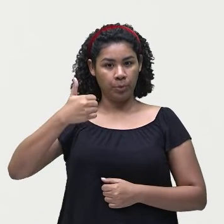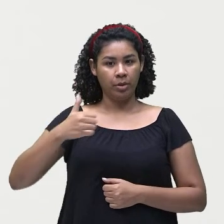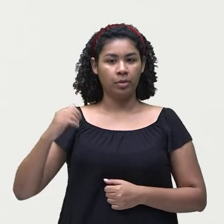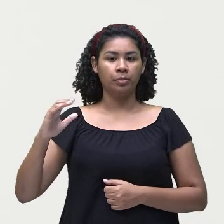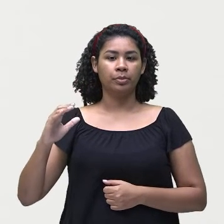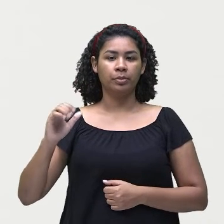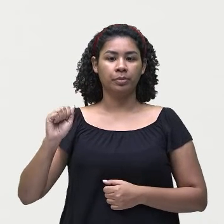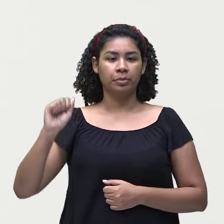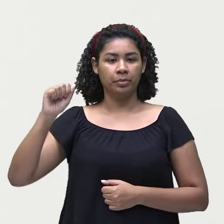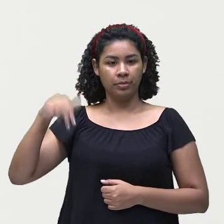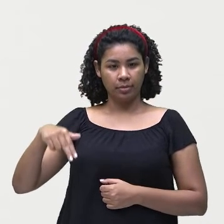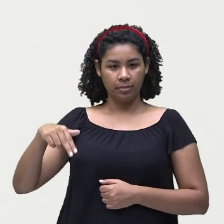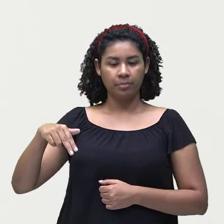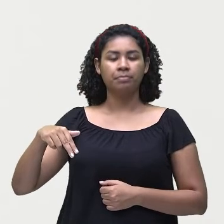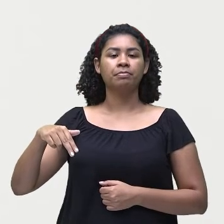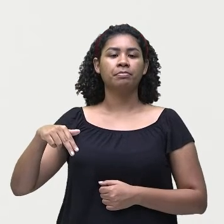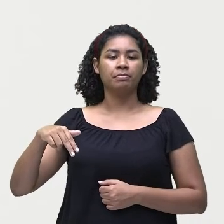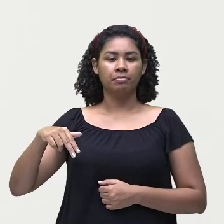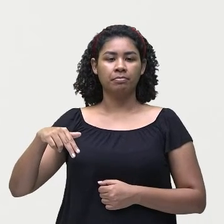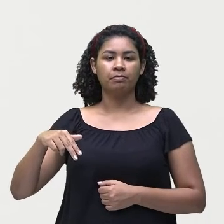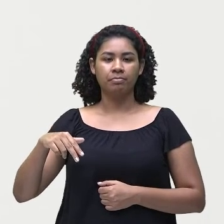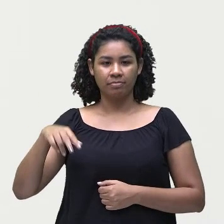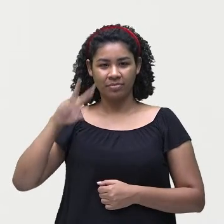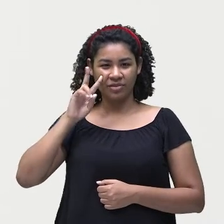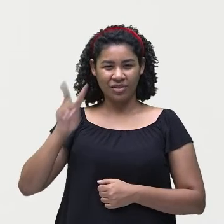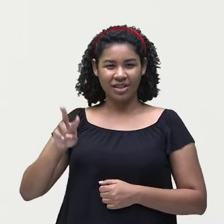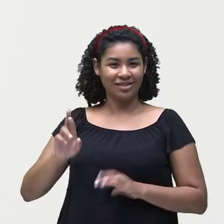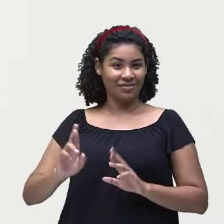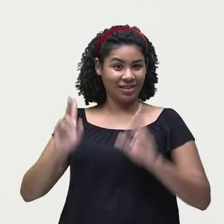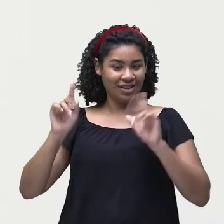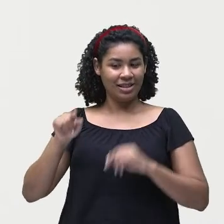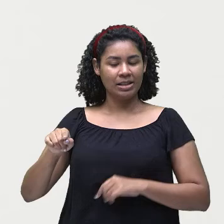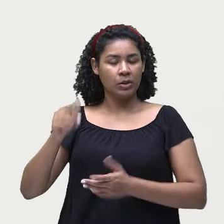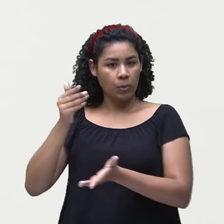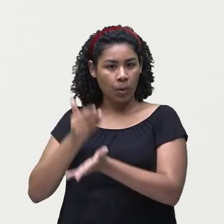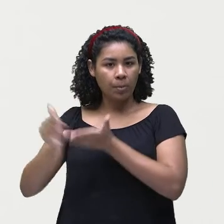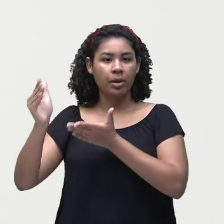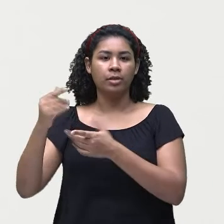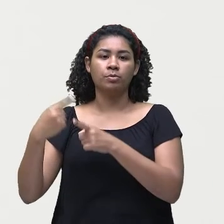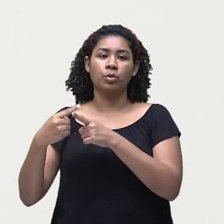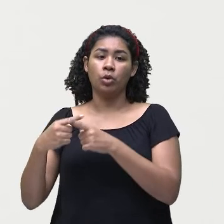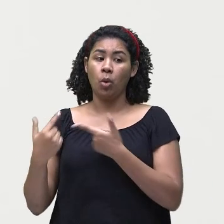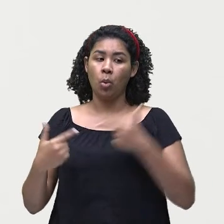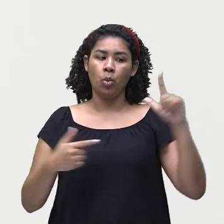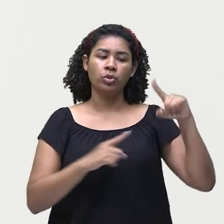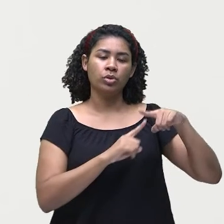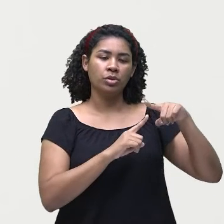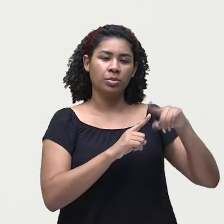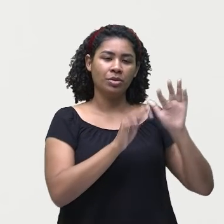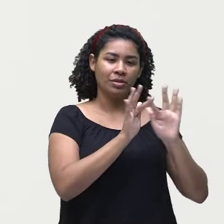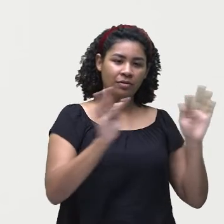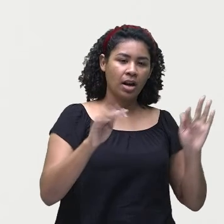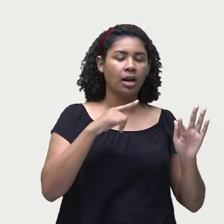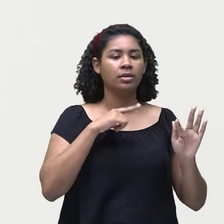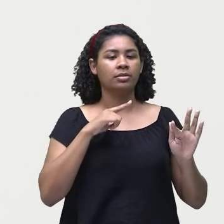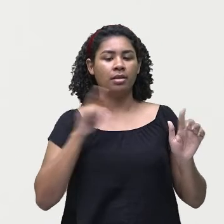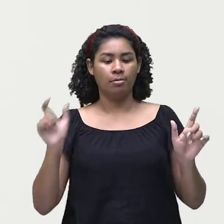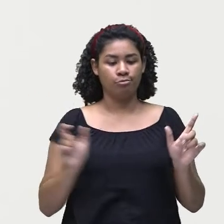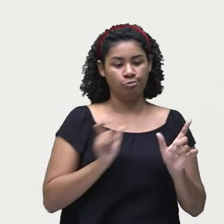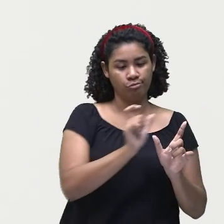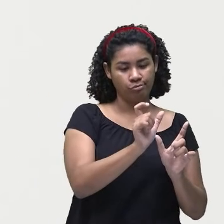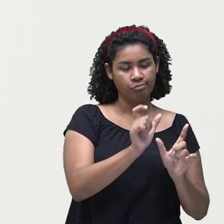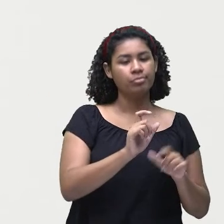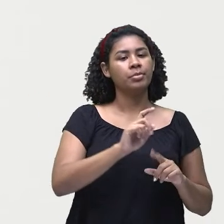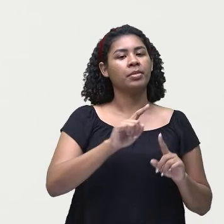no comecinho da frase. Diferente, né, porque na afirmativa ele vem no meio, antes do verbo principal.